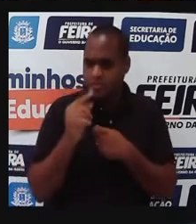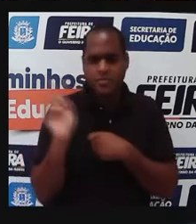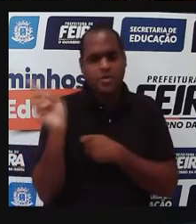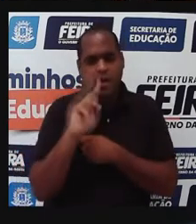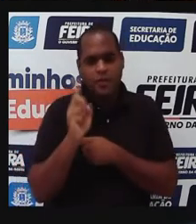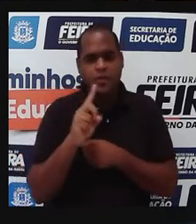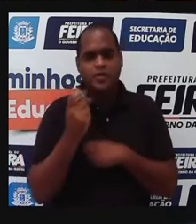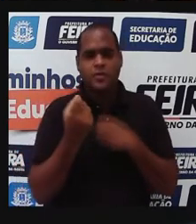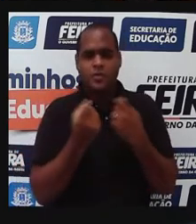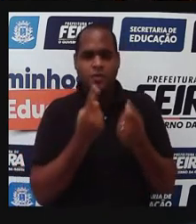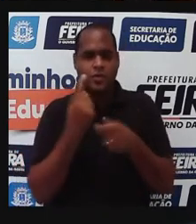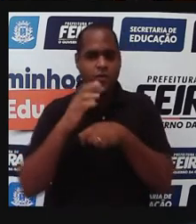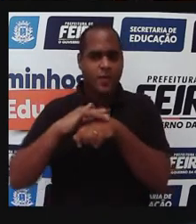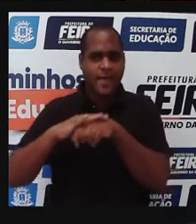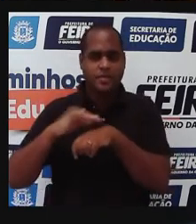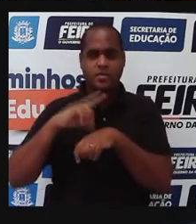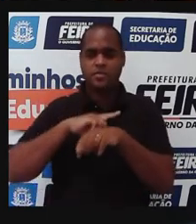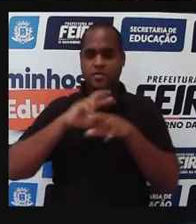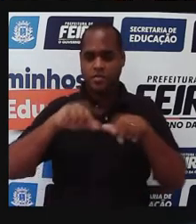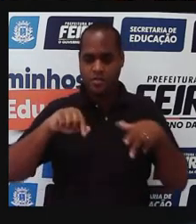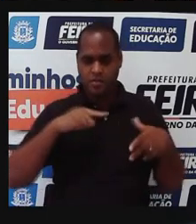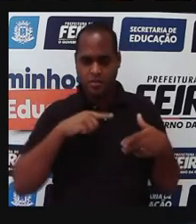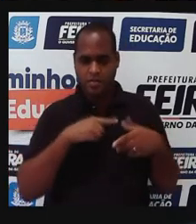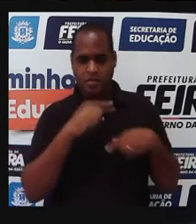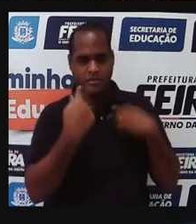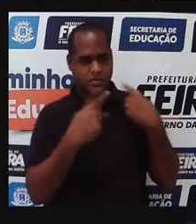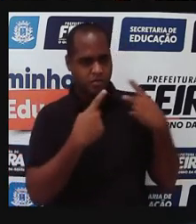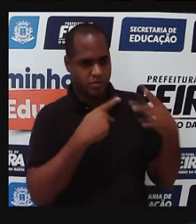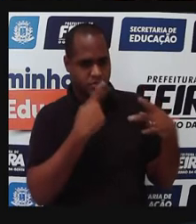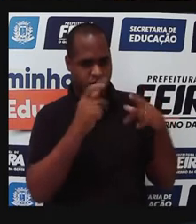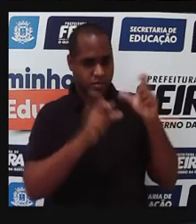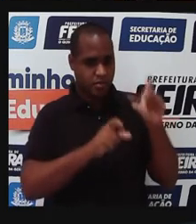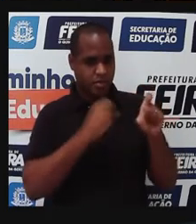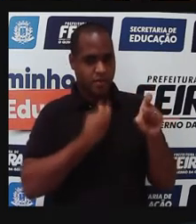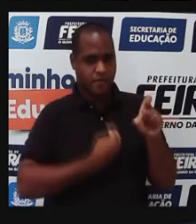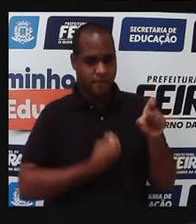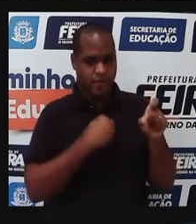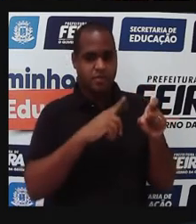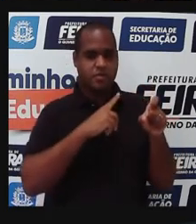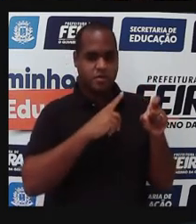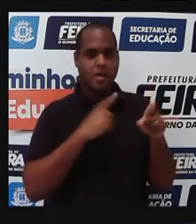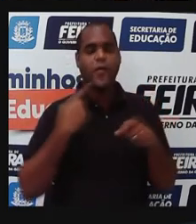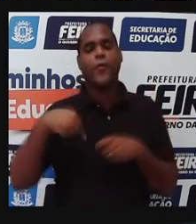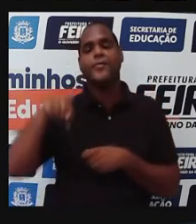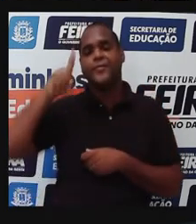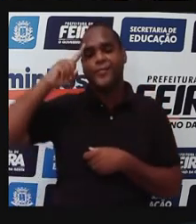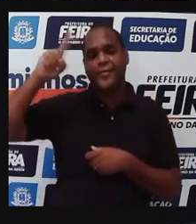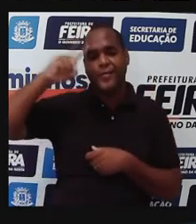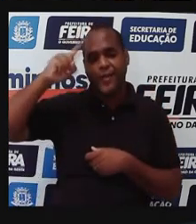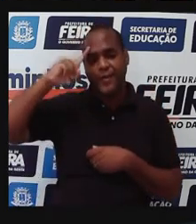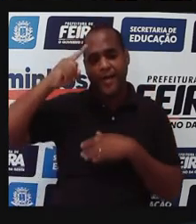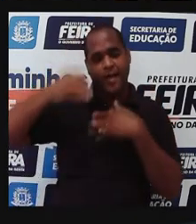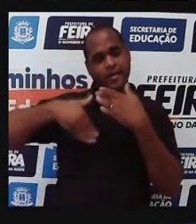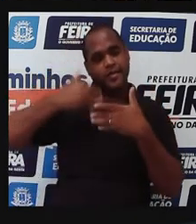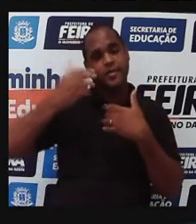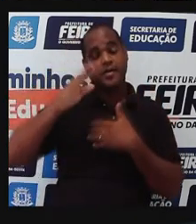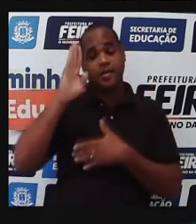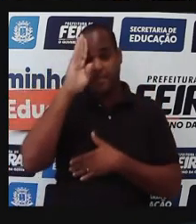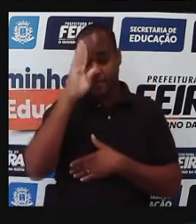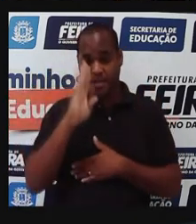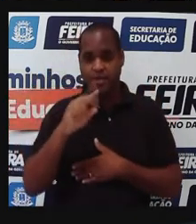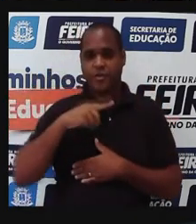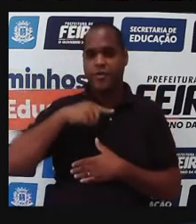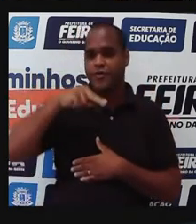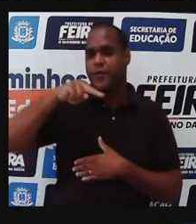não são doenças que não existem mais, são doenças que existem e que estão no nosso dia a dia, nós enquanto brasileiros,